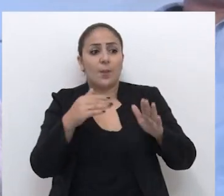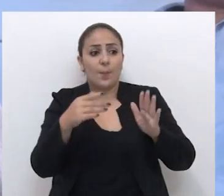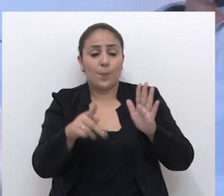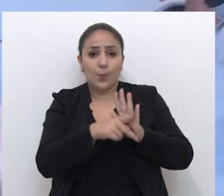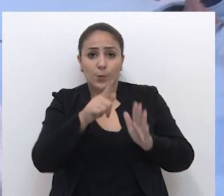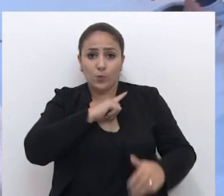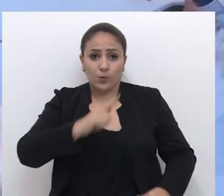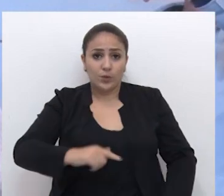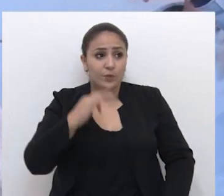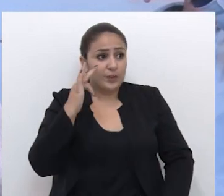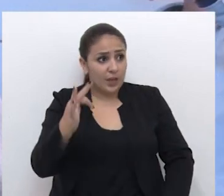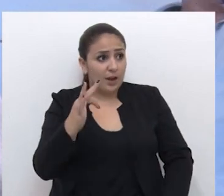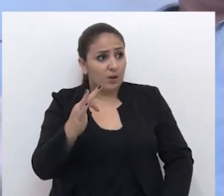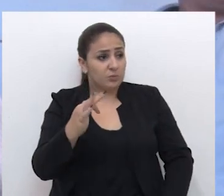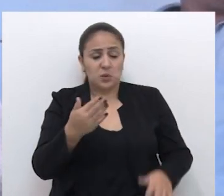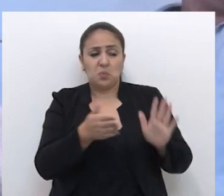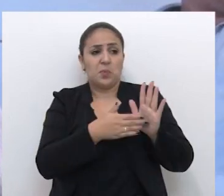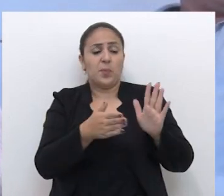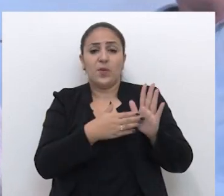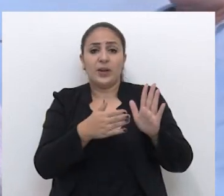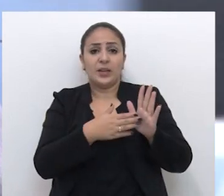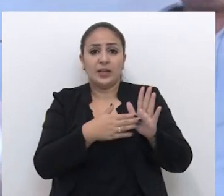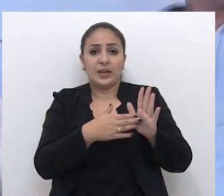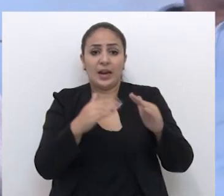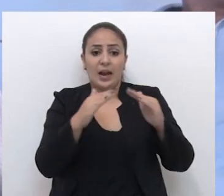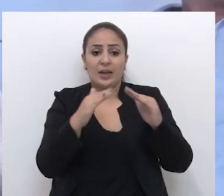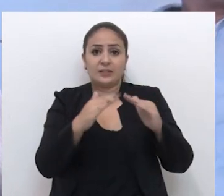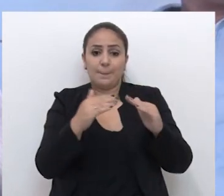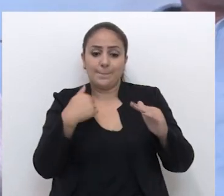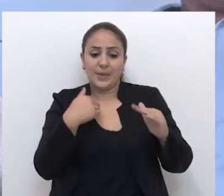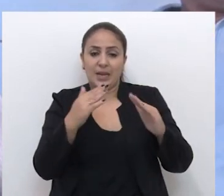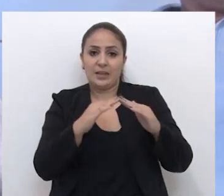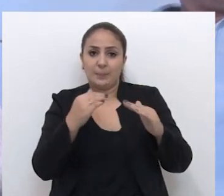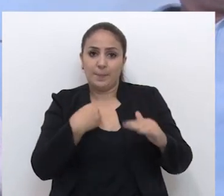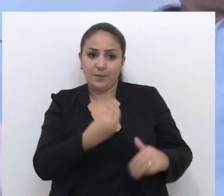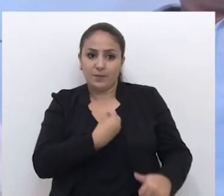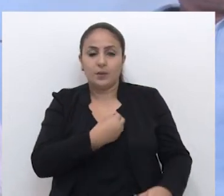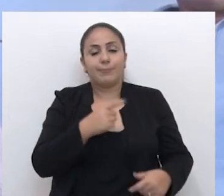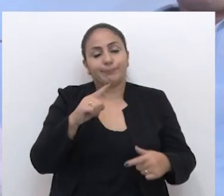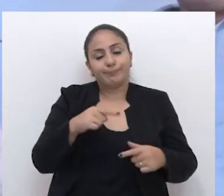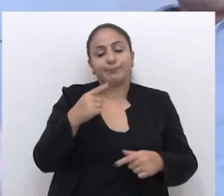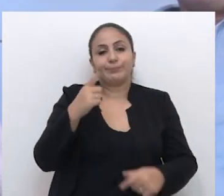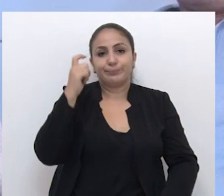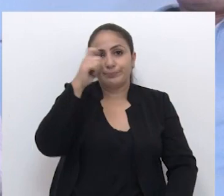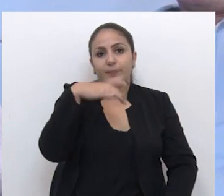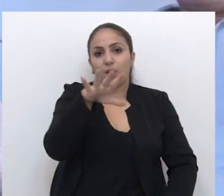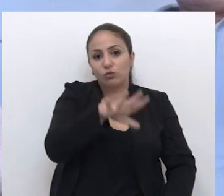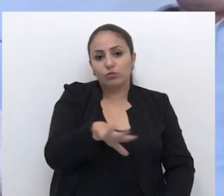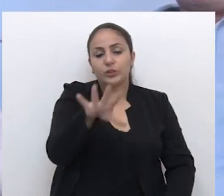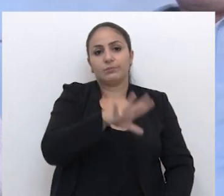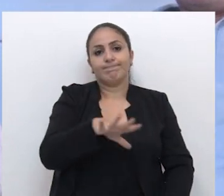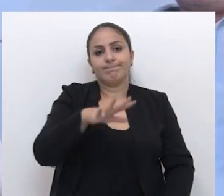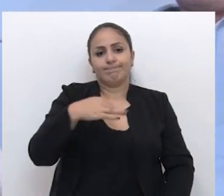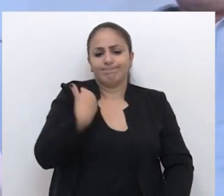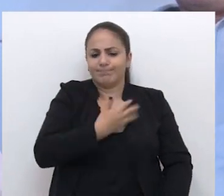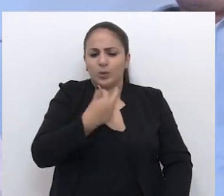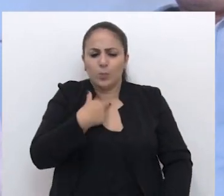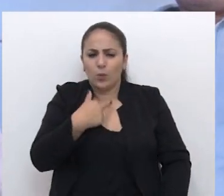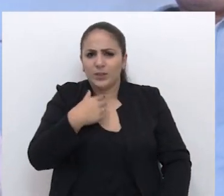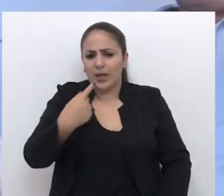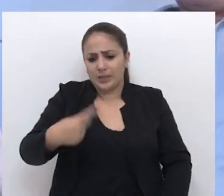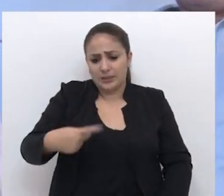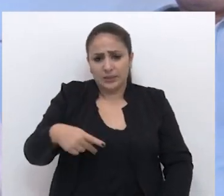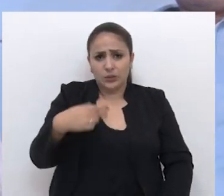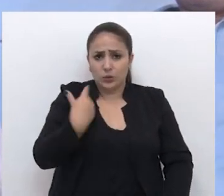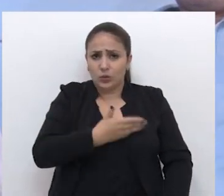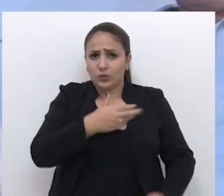governo federal tem deixado de ofertar imóveis pelo Minha Casa Minha Vida. É, a dificuldade é geral, né? Então, nós não podemos, essa